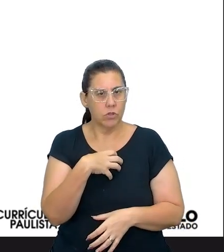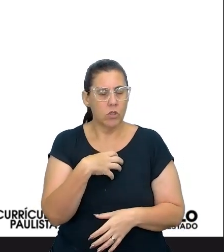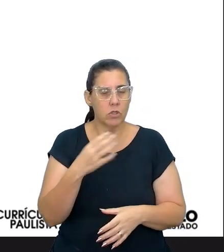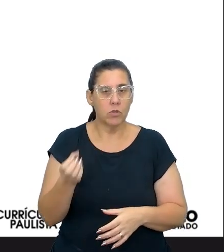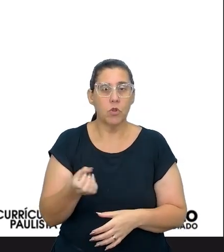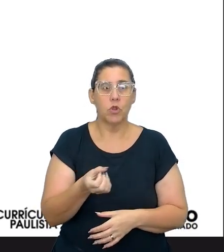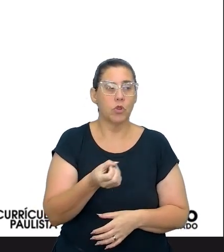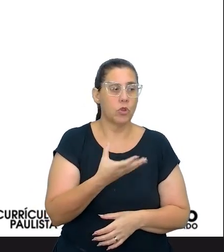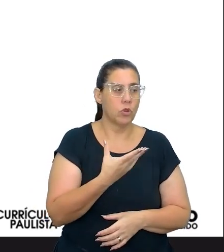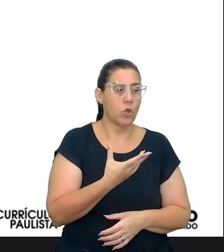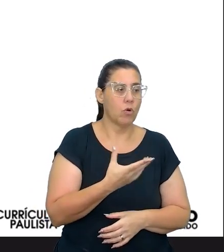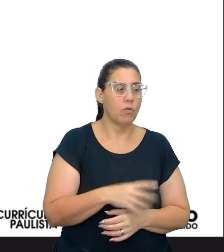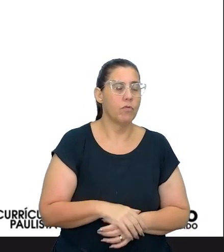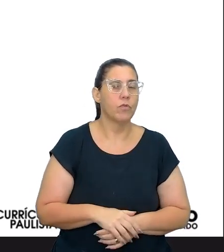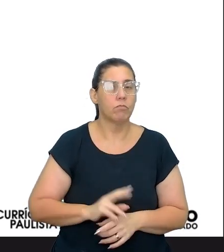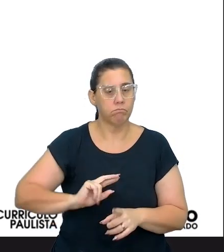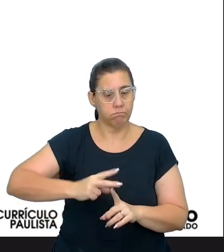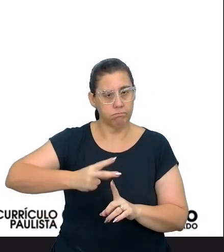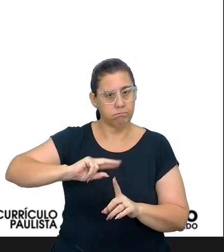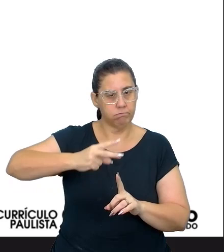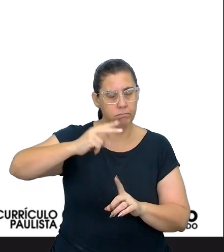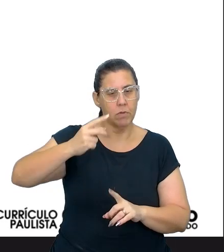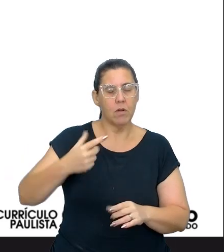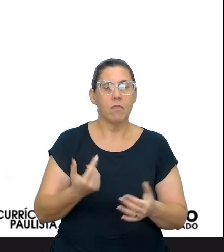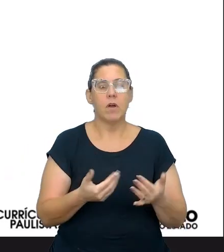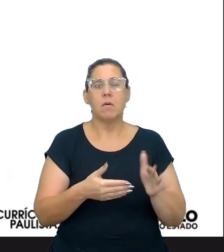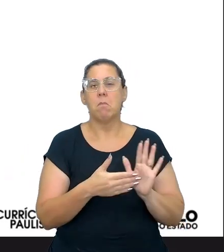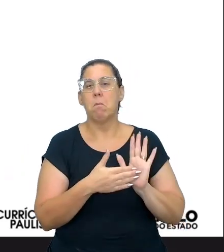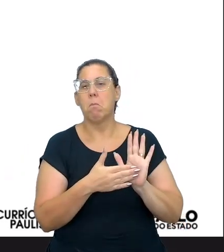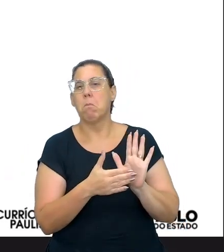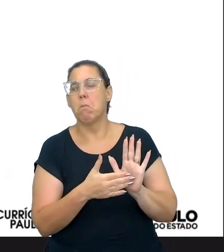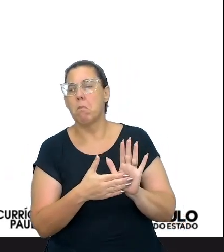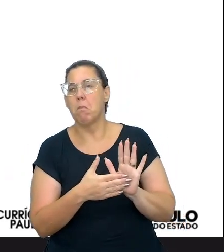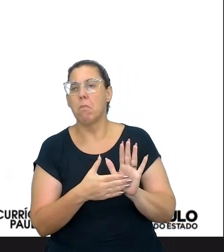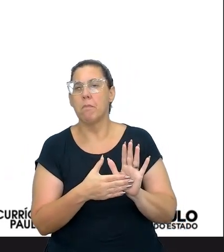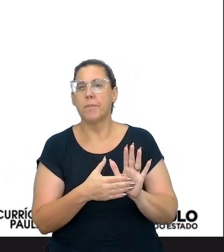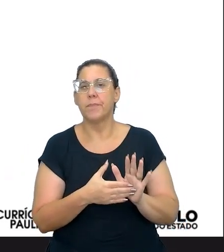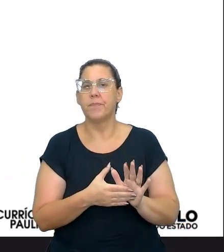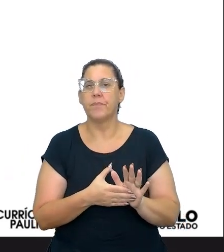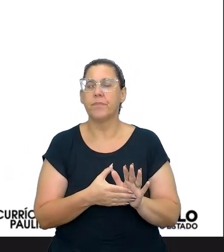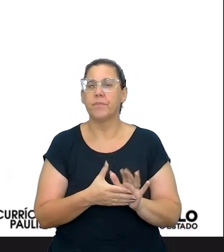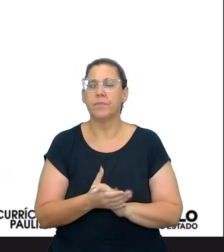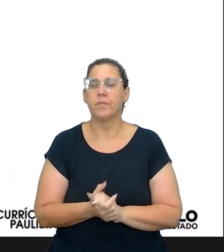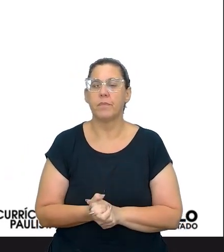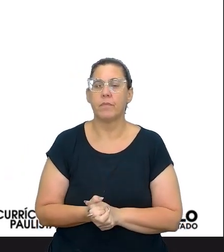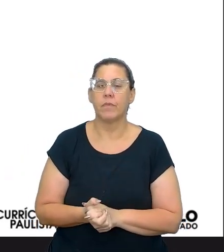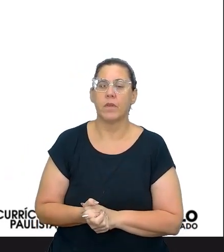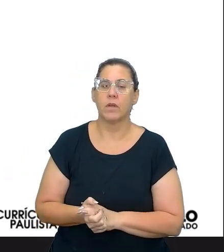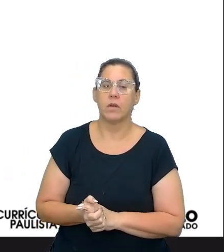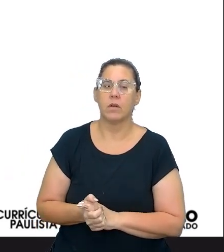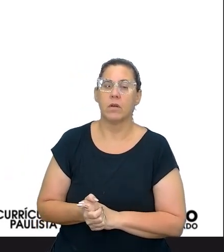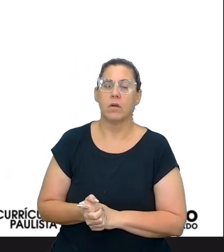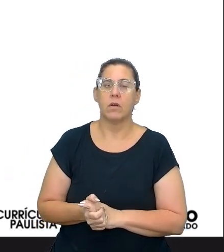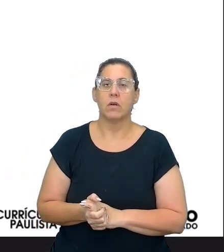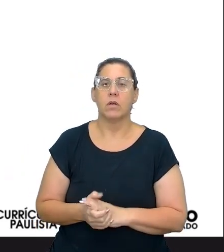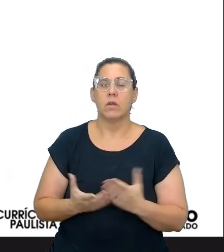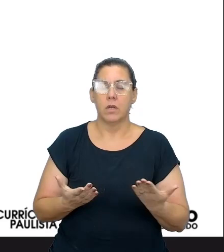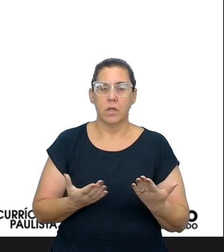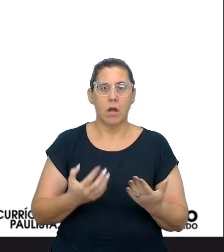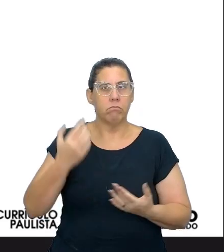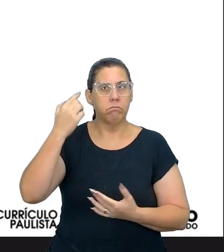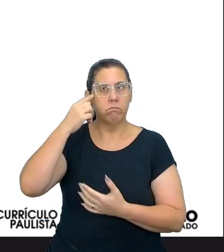inovadora porque ela vai propiciar, não só na escola, no dia a dia da gente, ela vai propiciar o quê? A